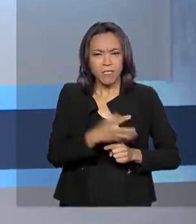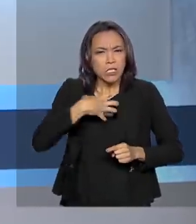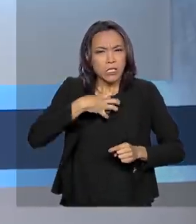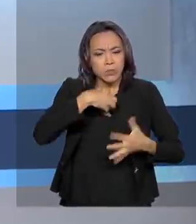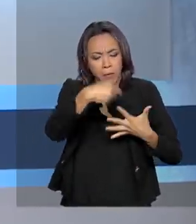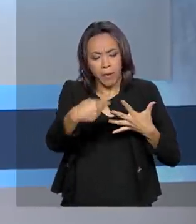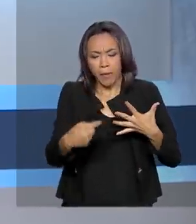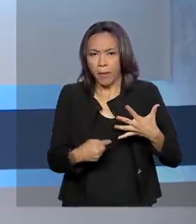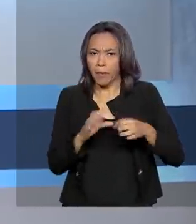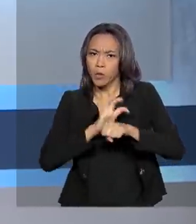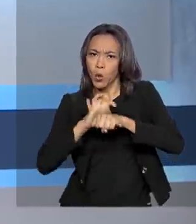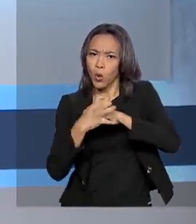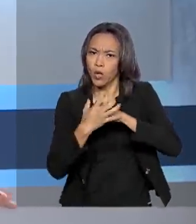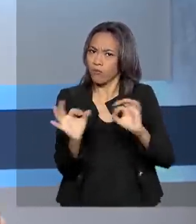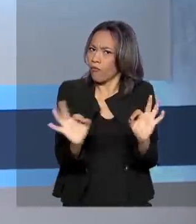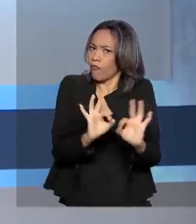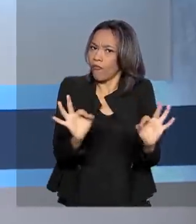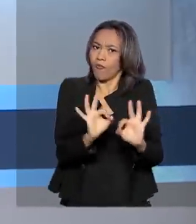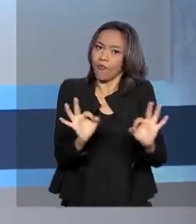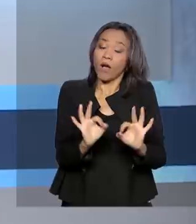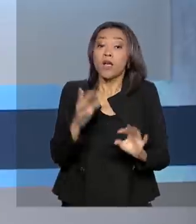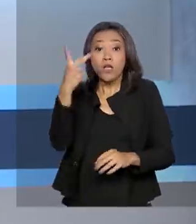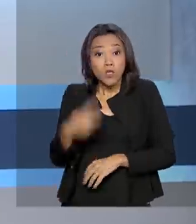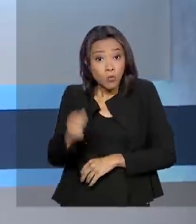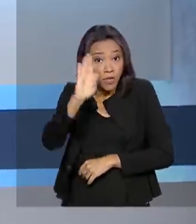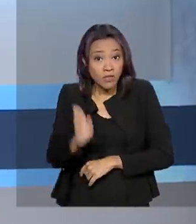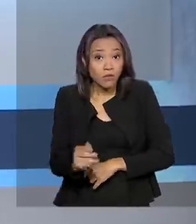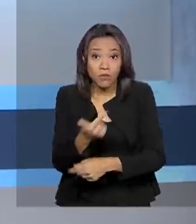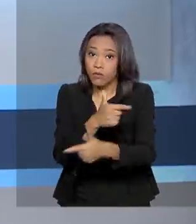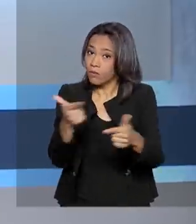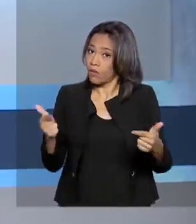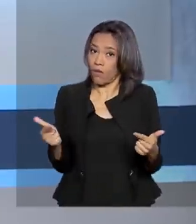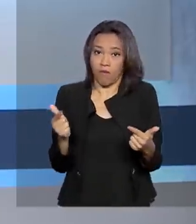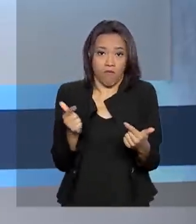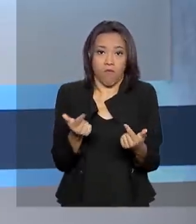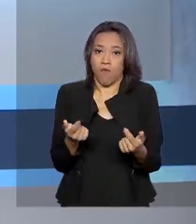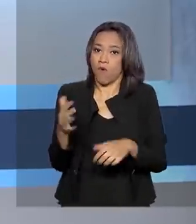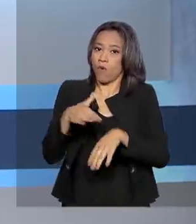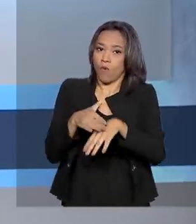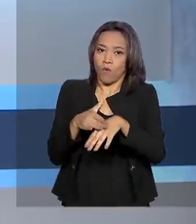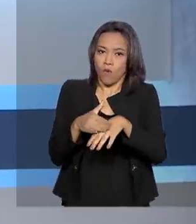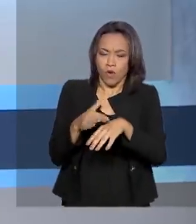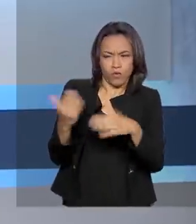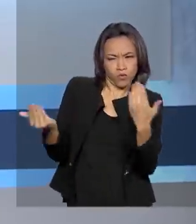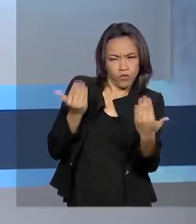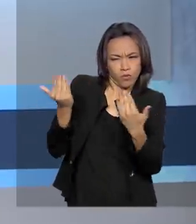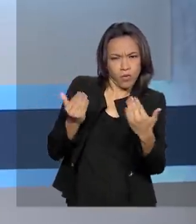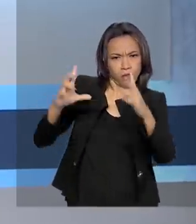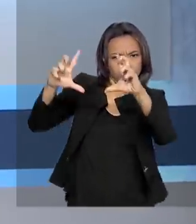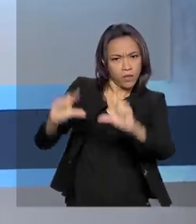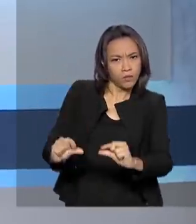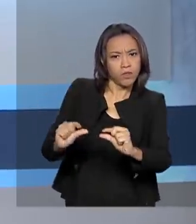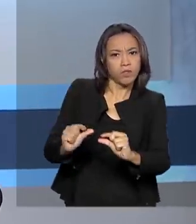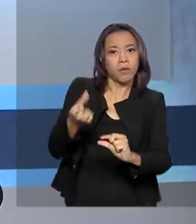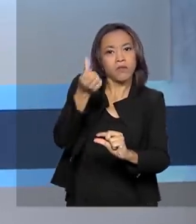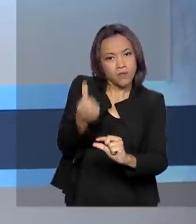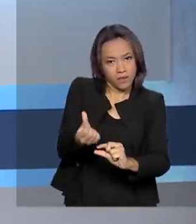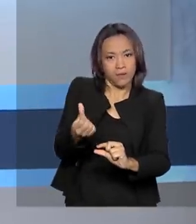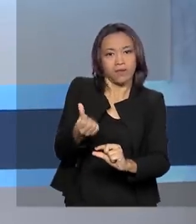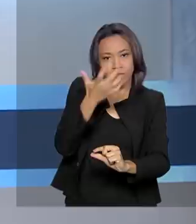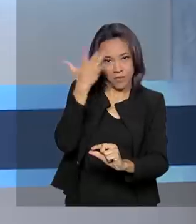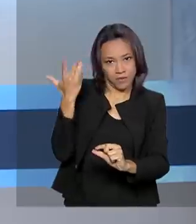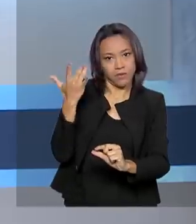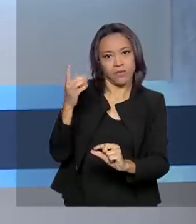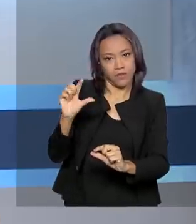novo coronavírus. E no Brasil, nenhum caso confirmado da doença. Os casos suspeitos caíram para seis e estão sendo